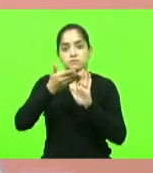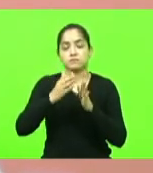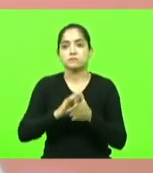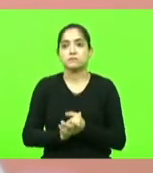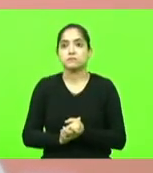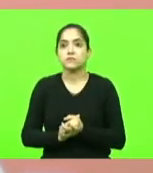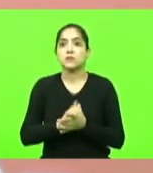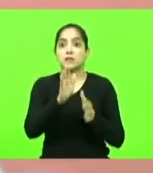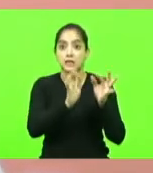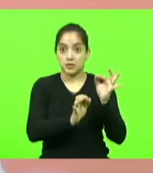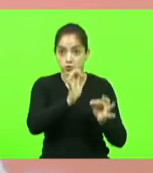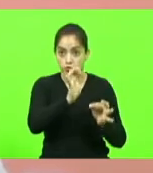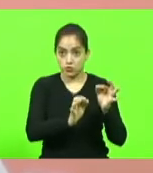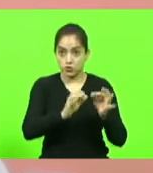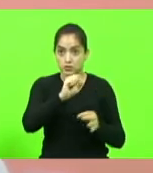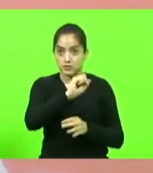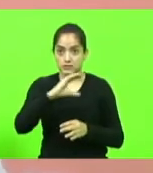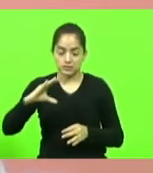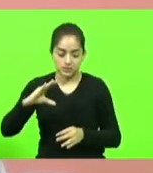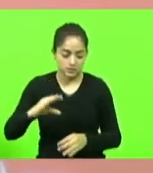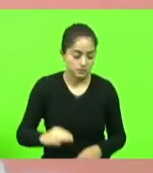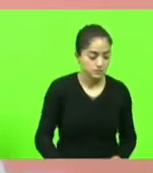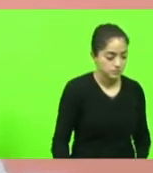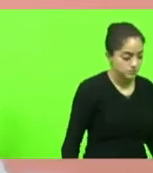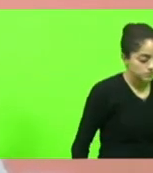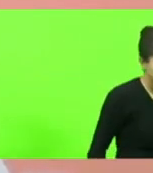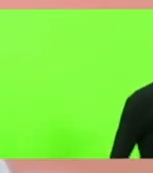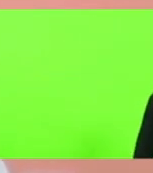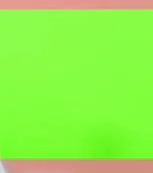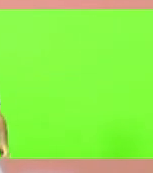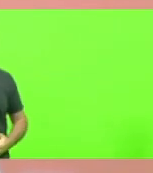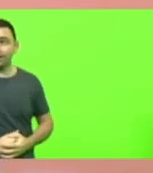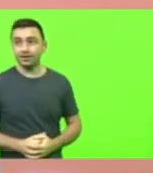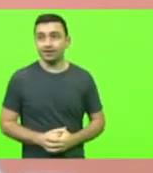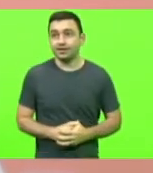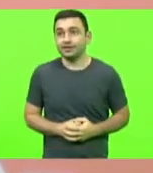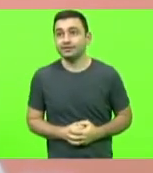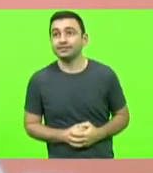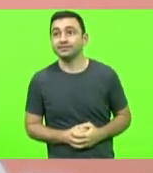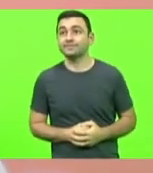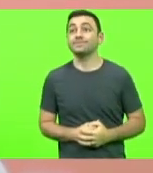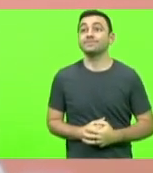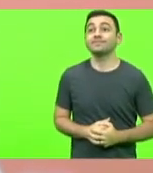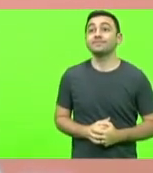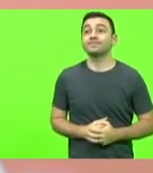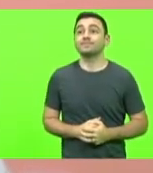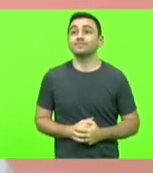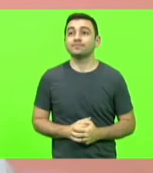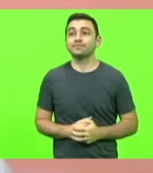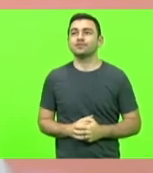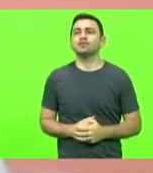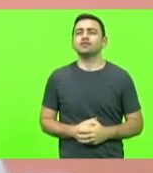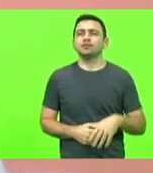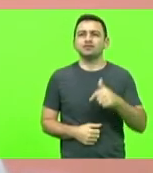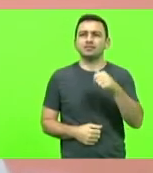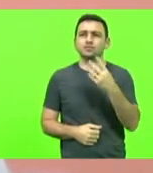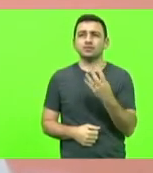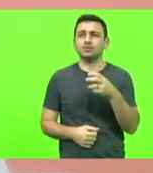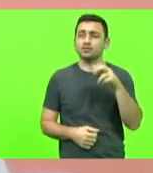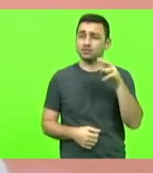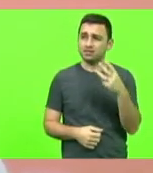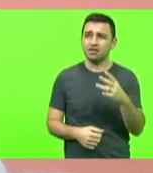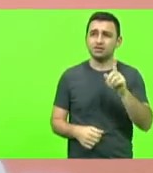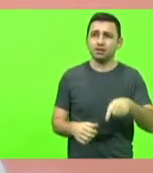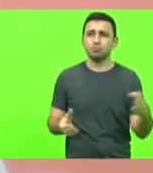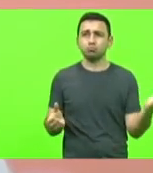justiça catarinense há 41.743 processos